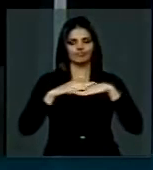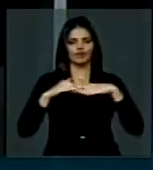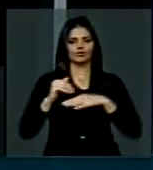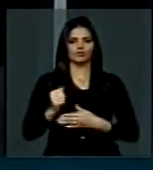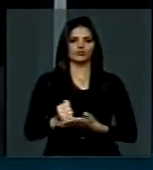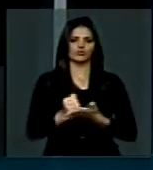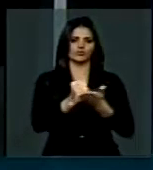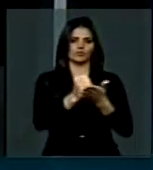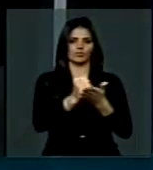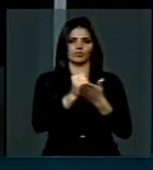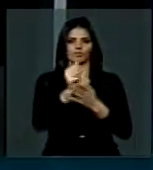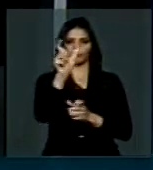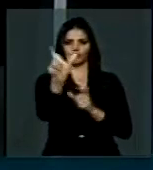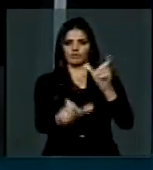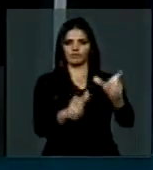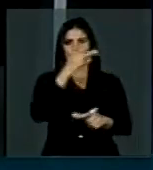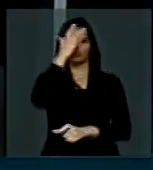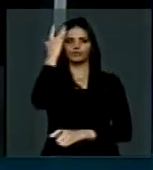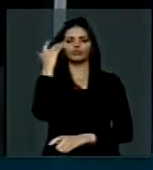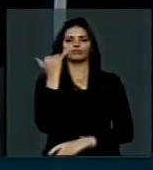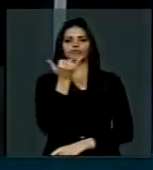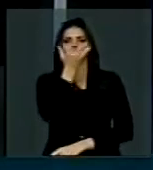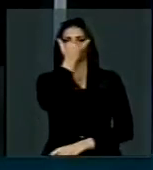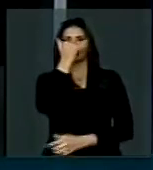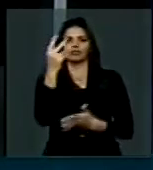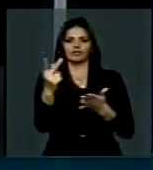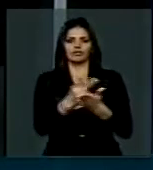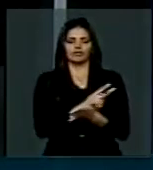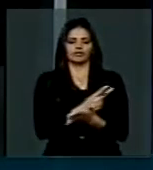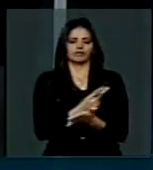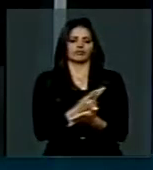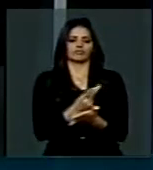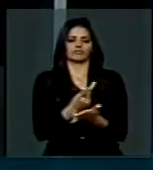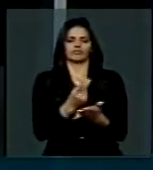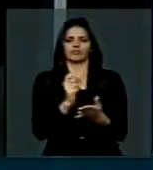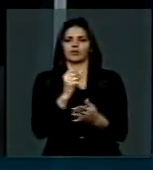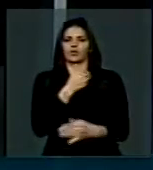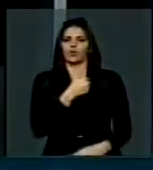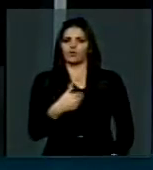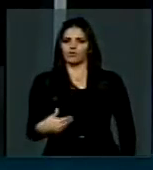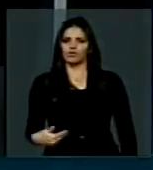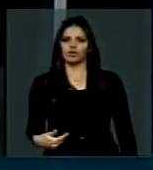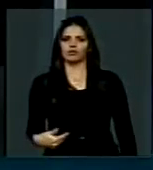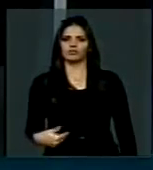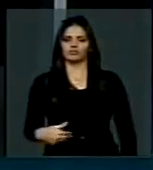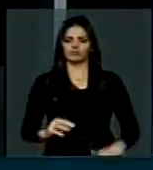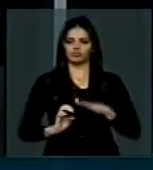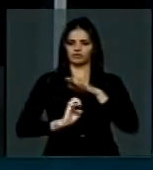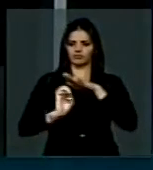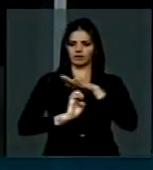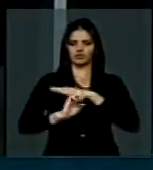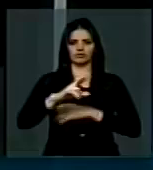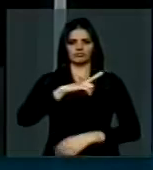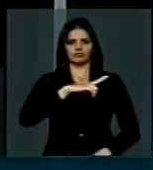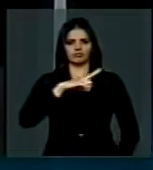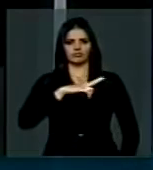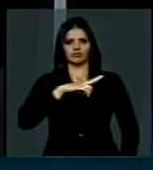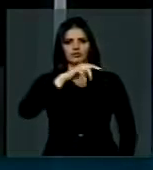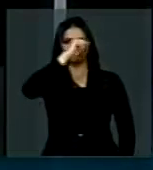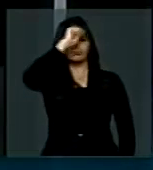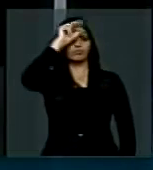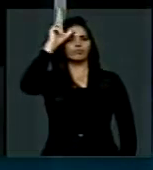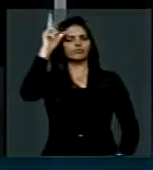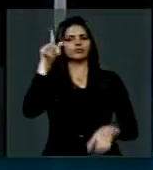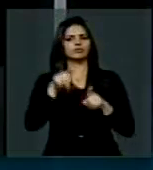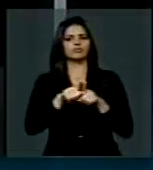que foram vítimas da incúria governamental, de empresas privatizadas e de prefeituras que